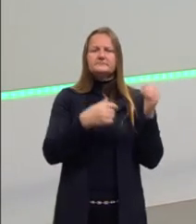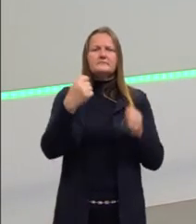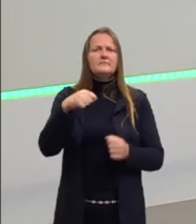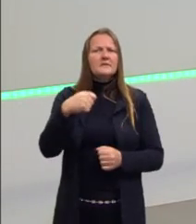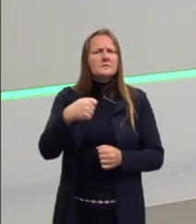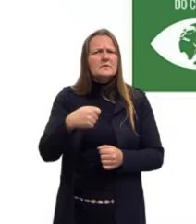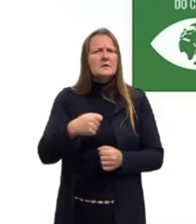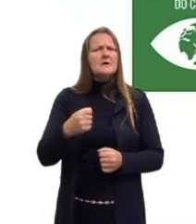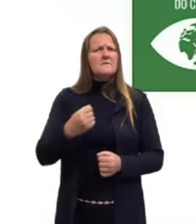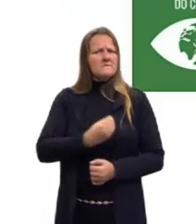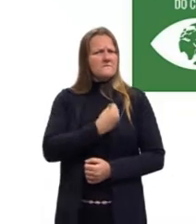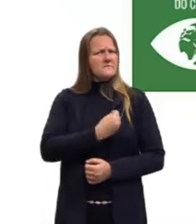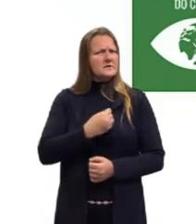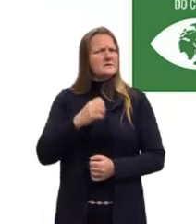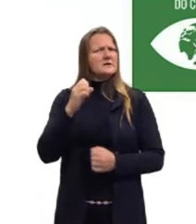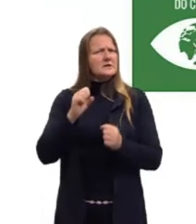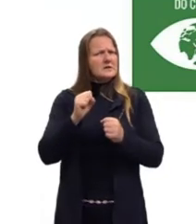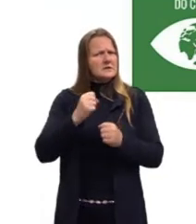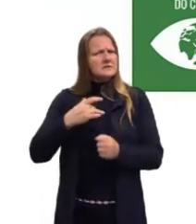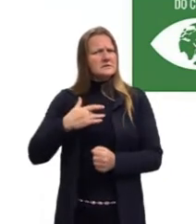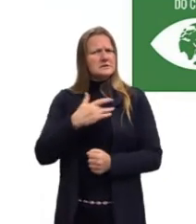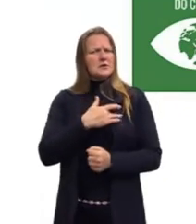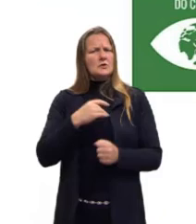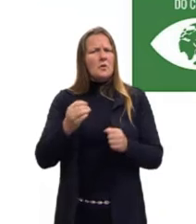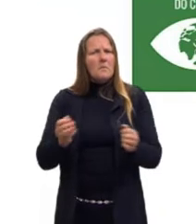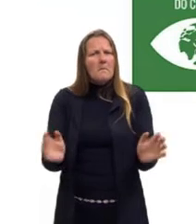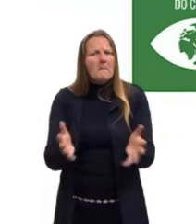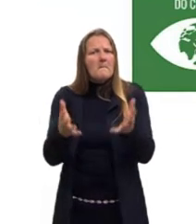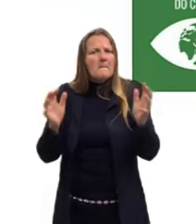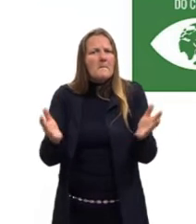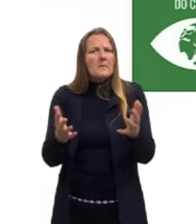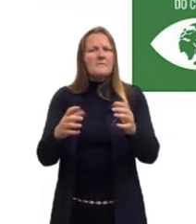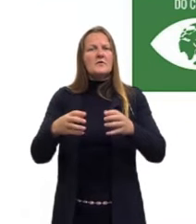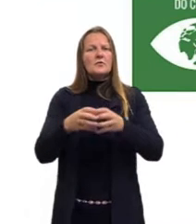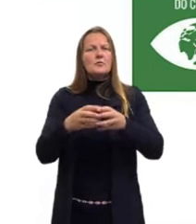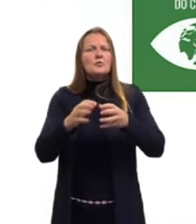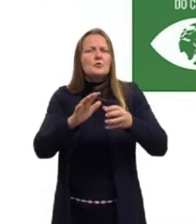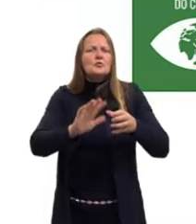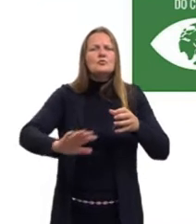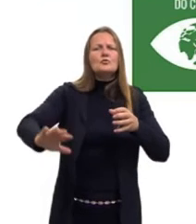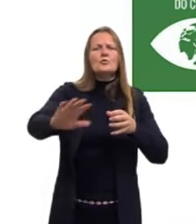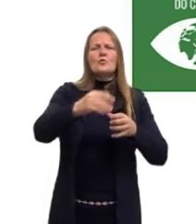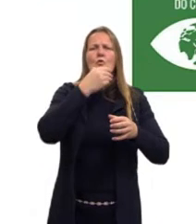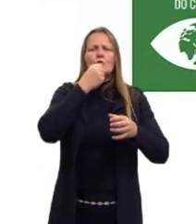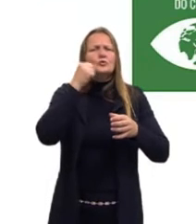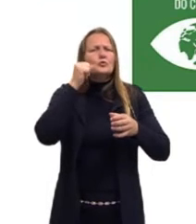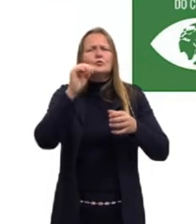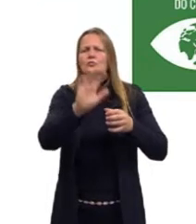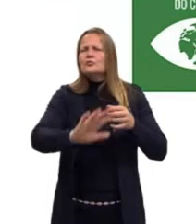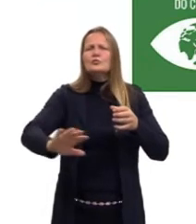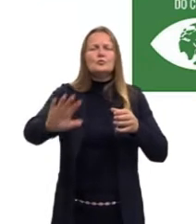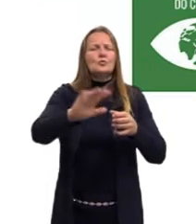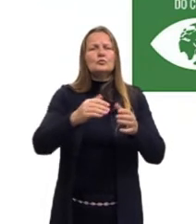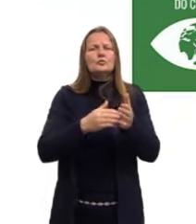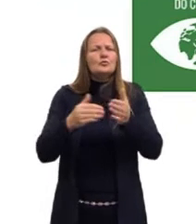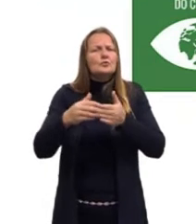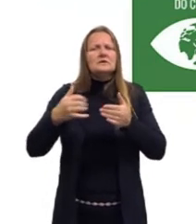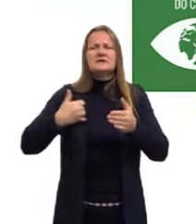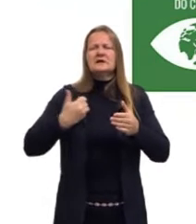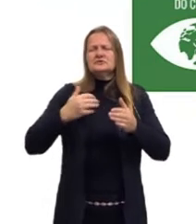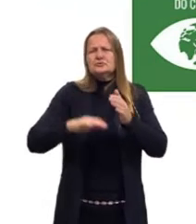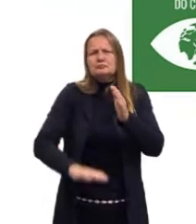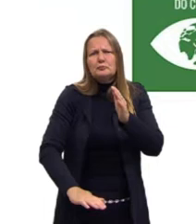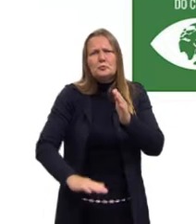uma vida saudável e promover o bem-estar para todos e todas, em todas as idades.